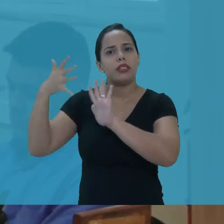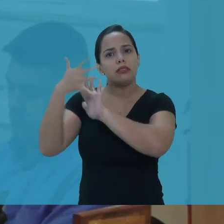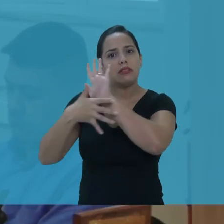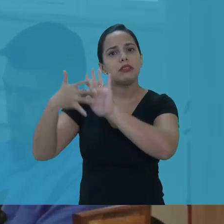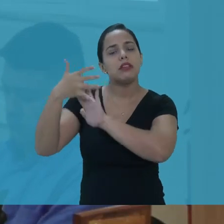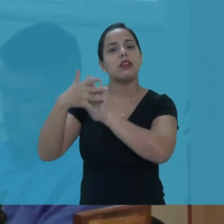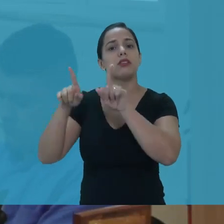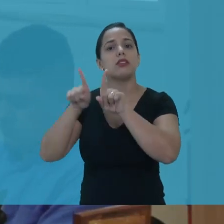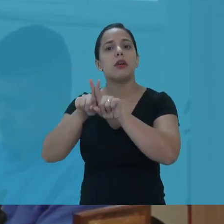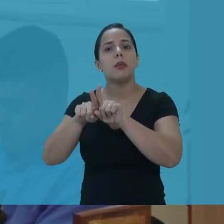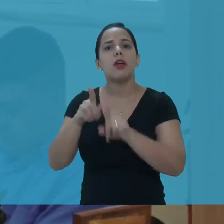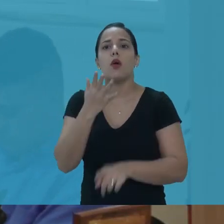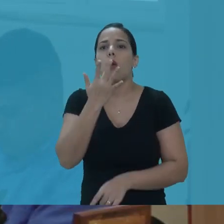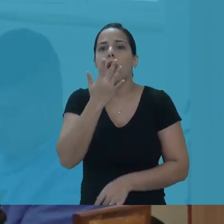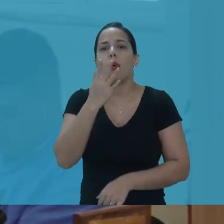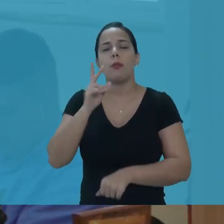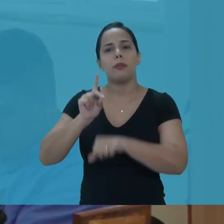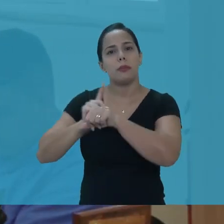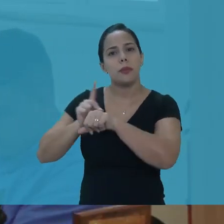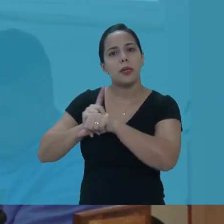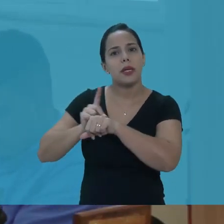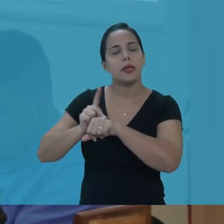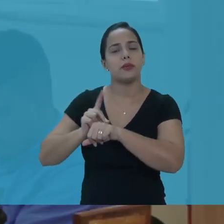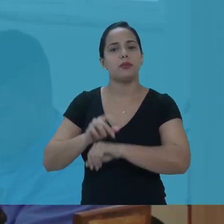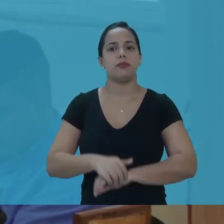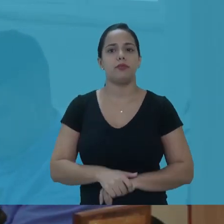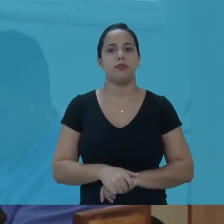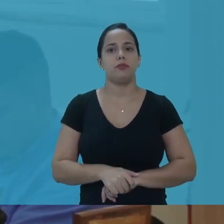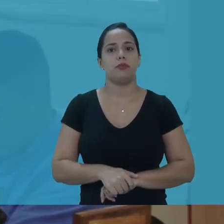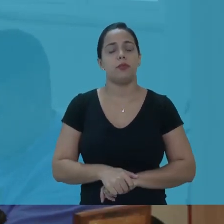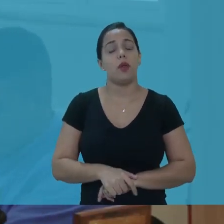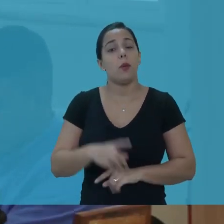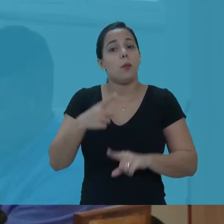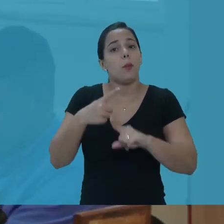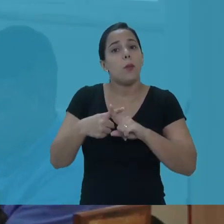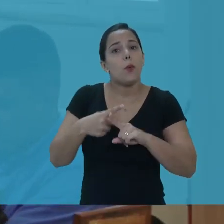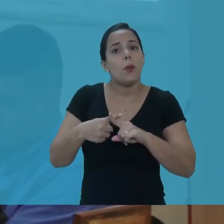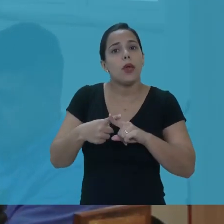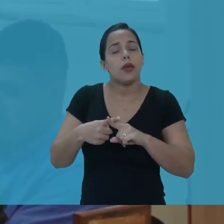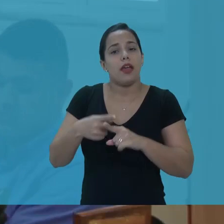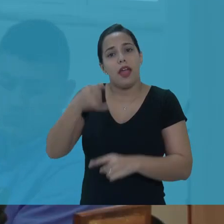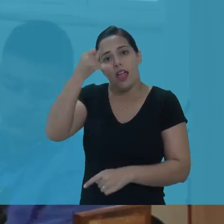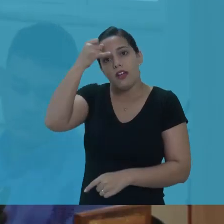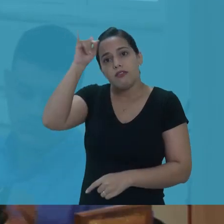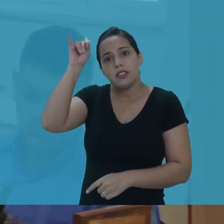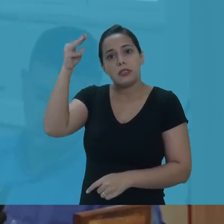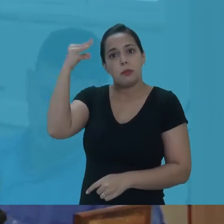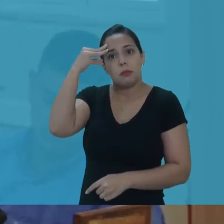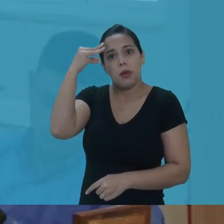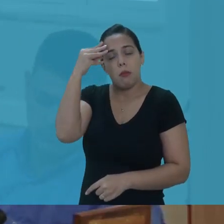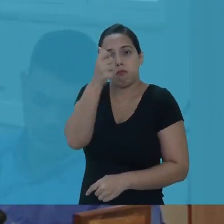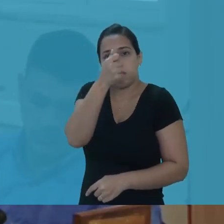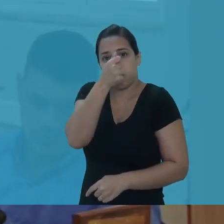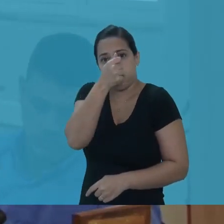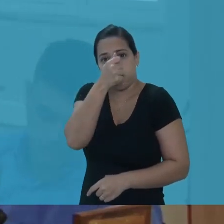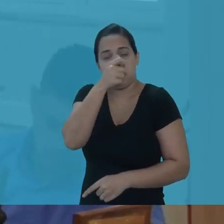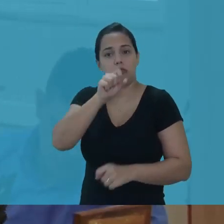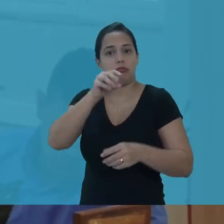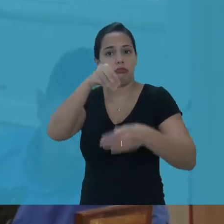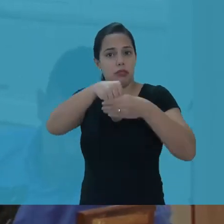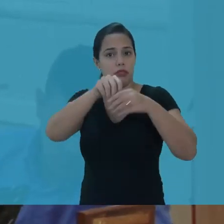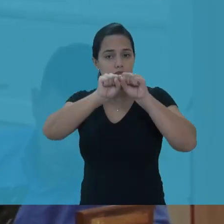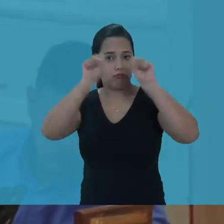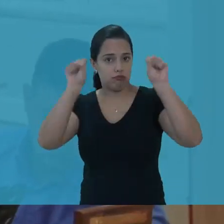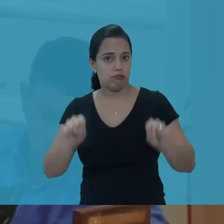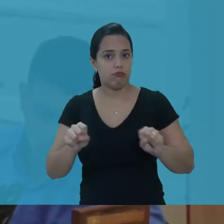textuais e na configuração monocromática, que é aquela digitalização preto e branco. Exatamente para não consumir uma